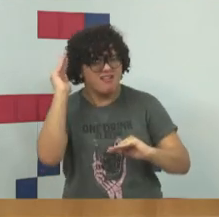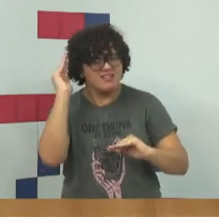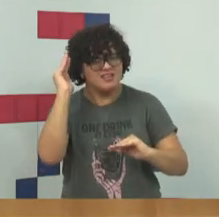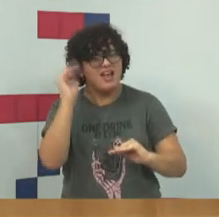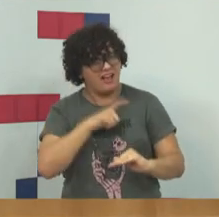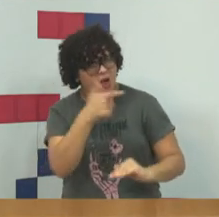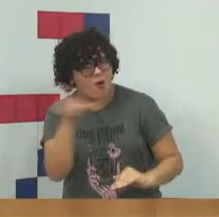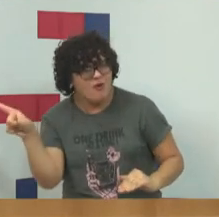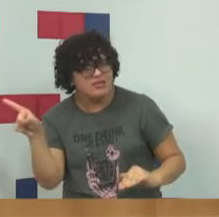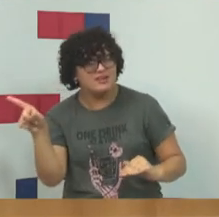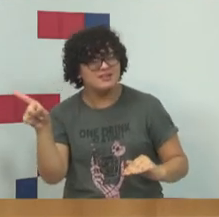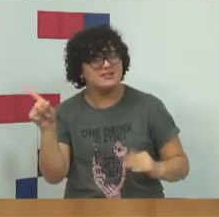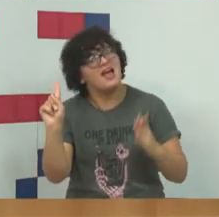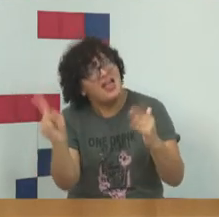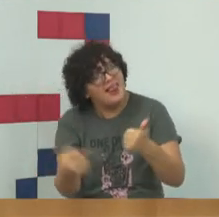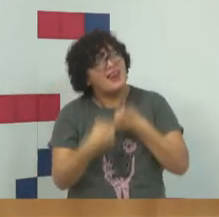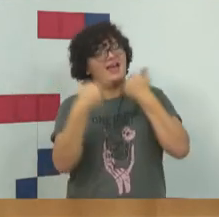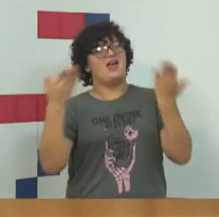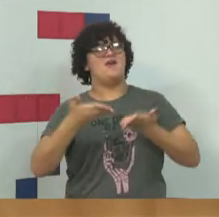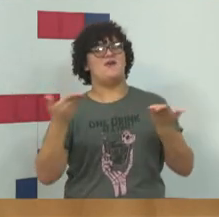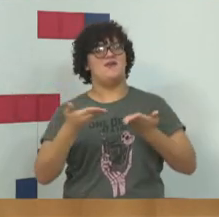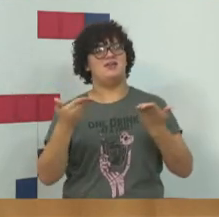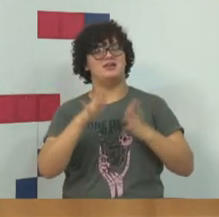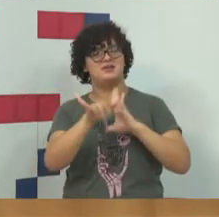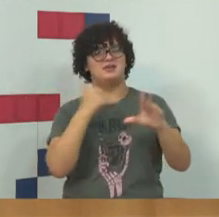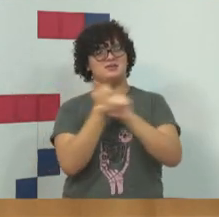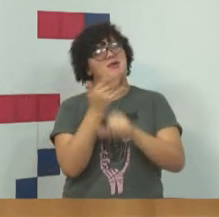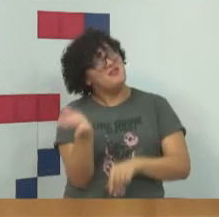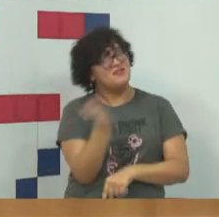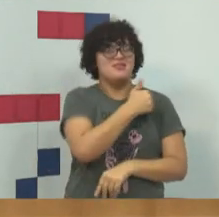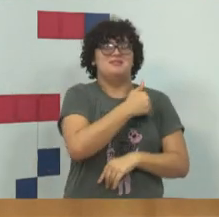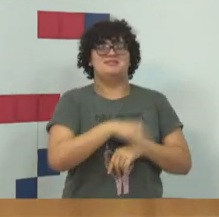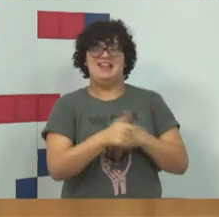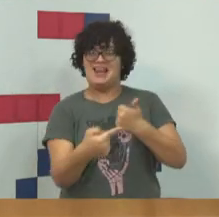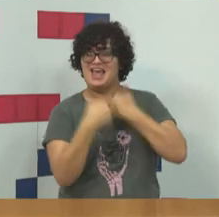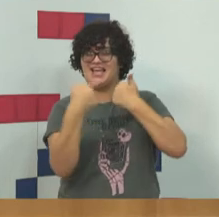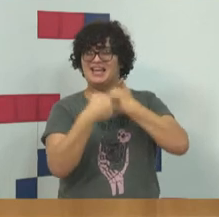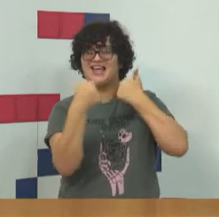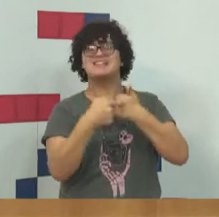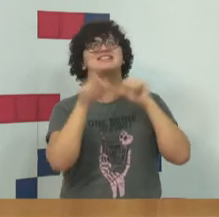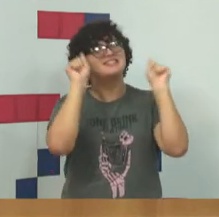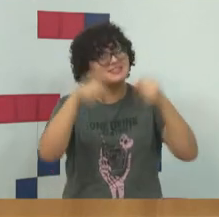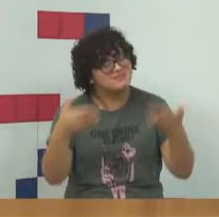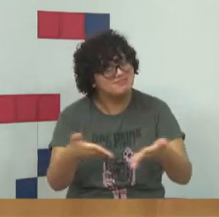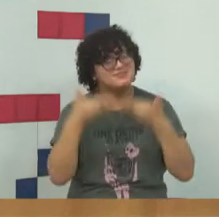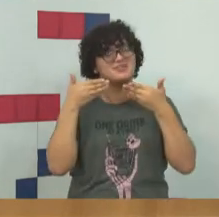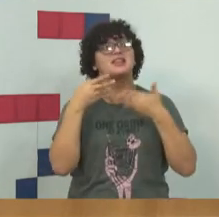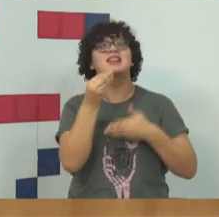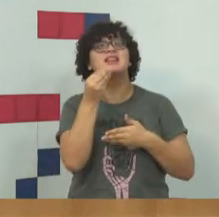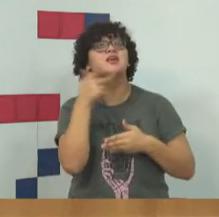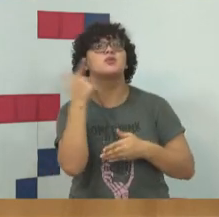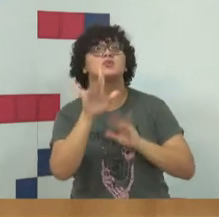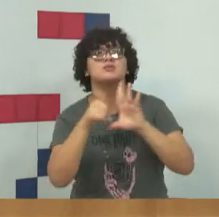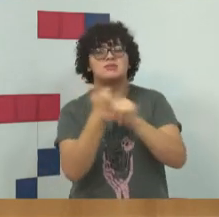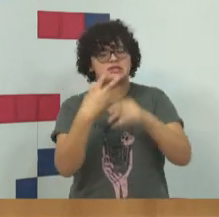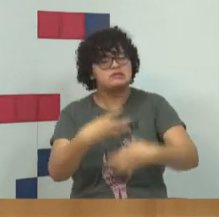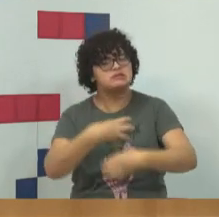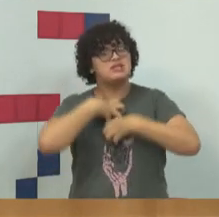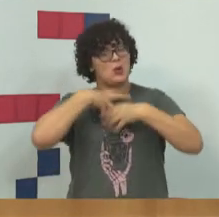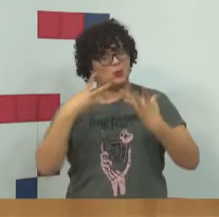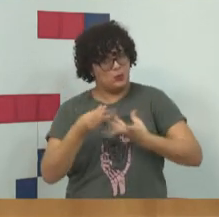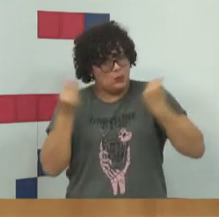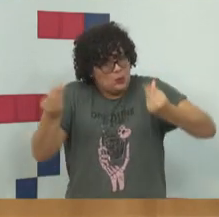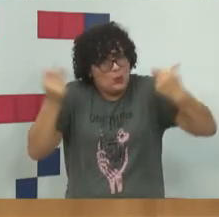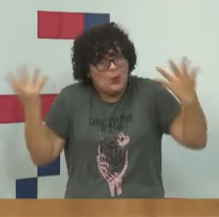quer outra, dá um like agora no YouTube. Vai lá. Vamos lá. Dá um like no YouTube para a gente sentir esse